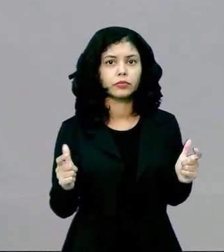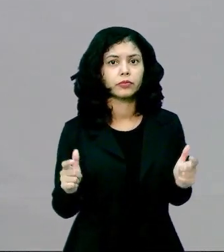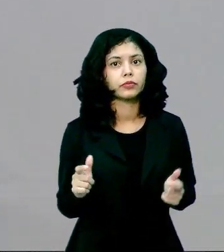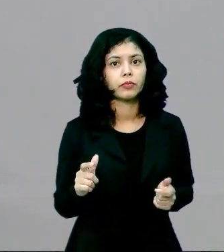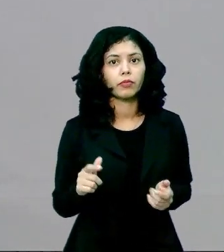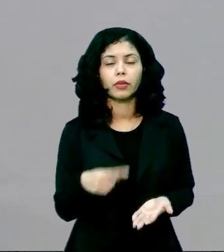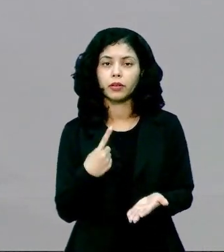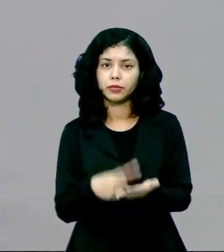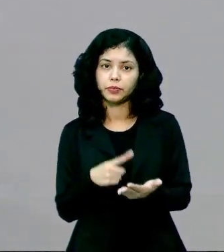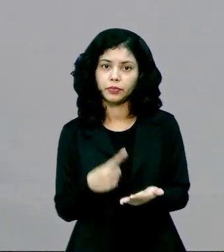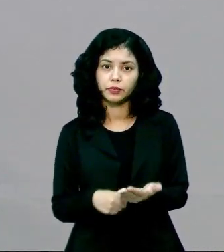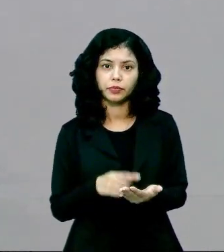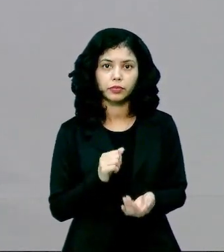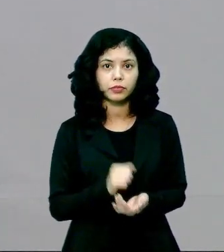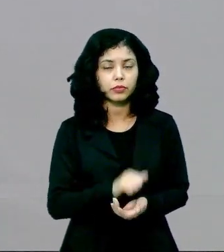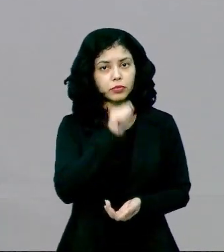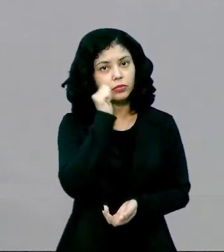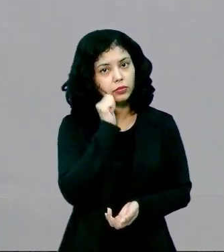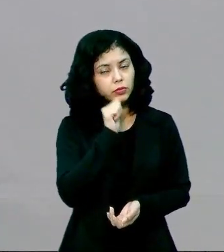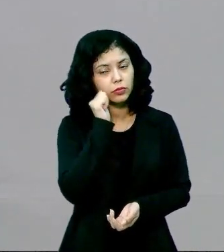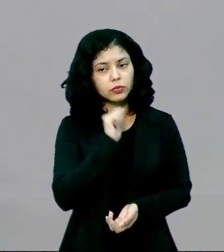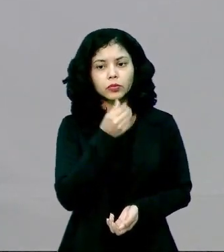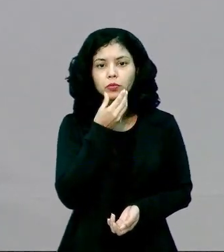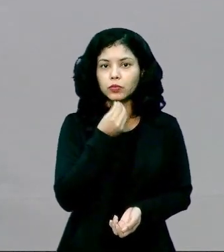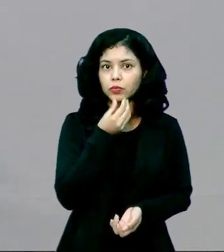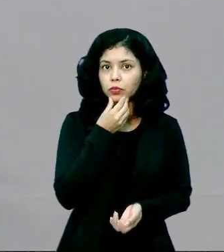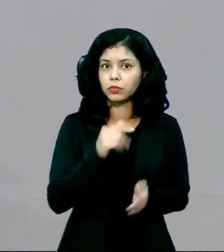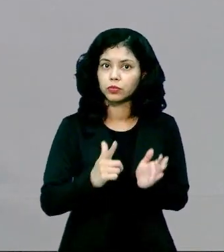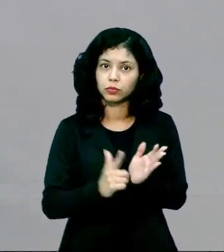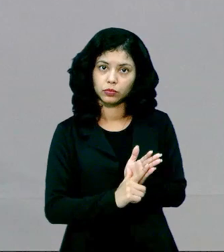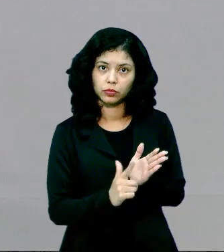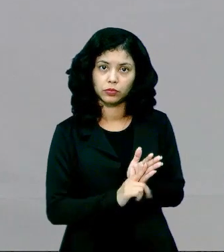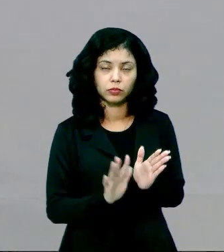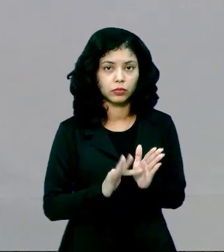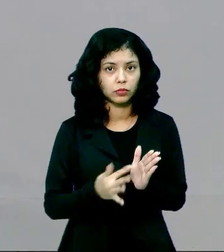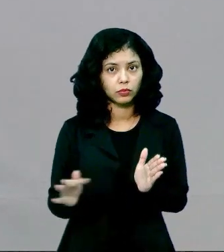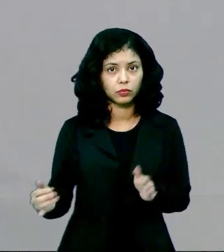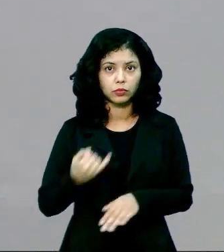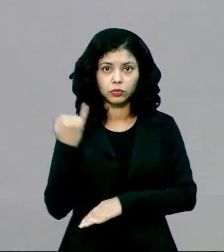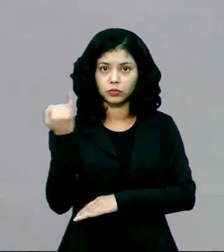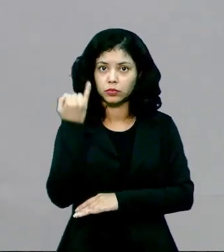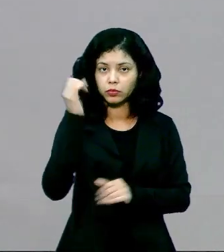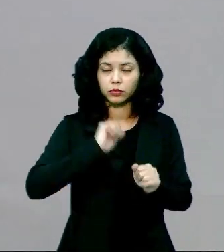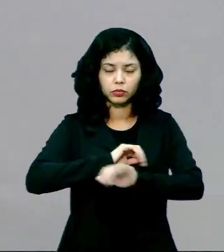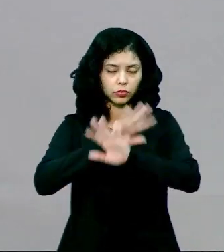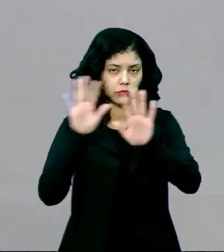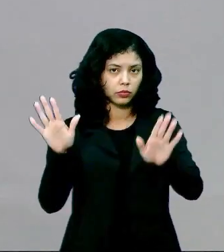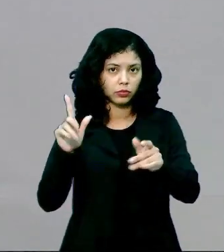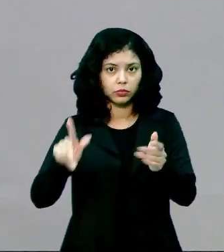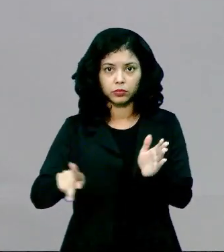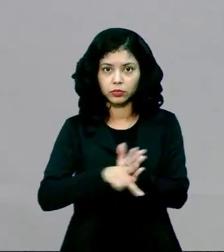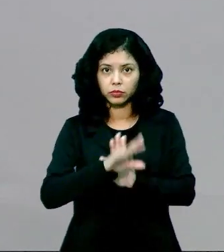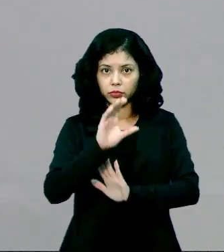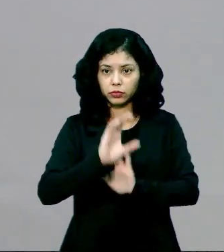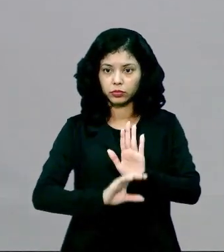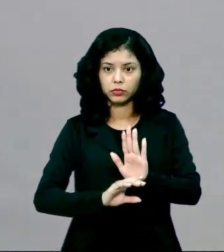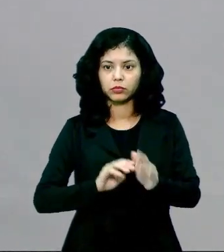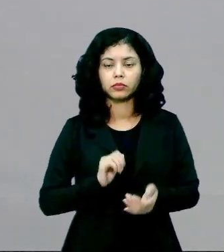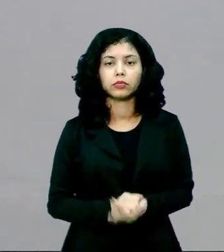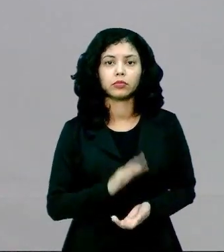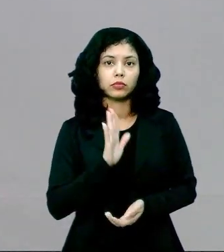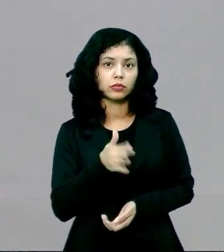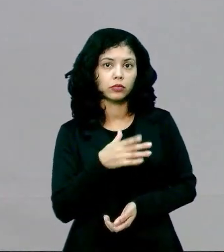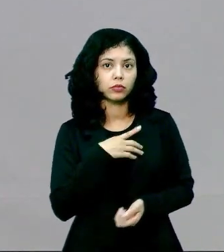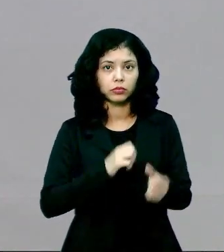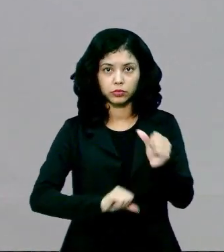condiciona homens e mulheres a papéis e a funções sociais claramente definidas. Já